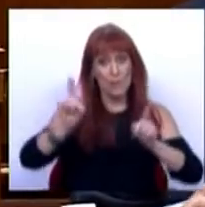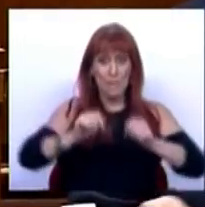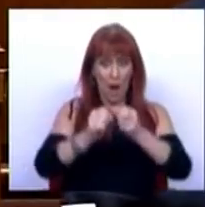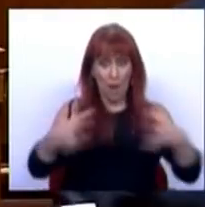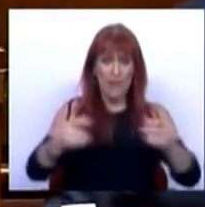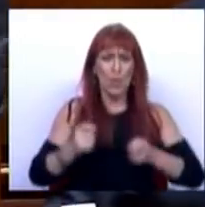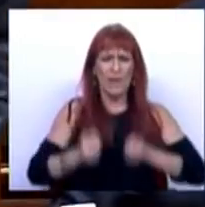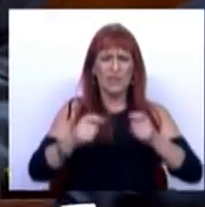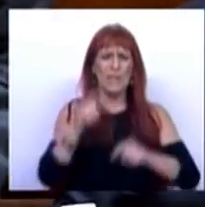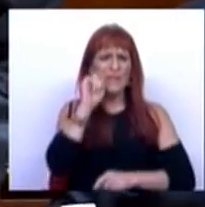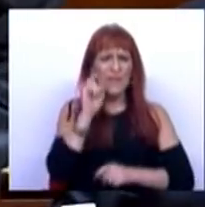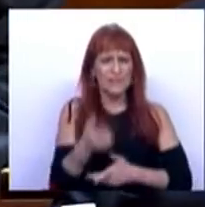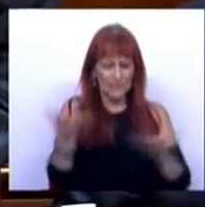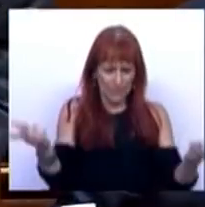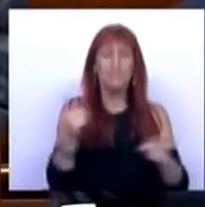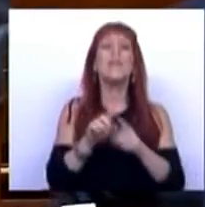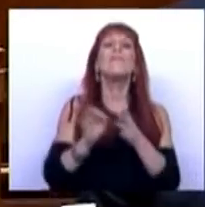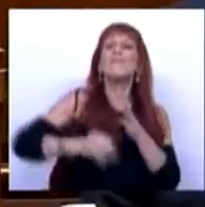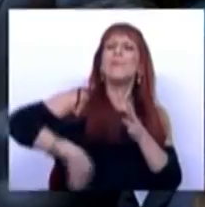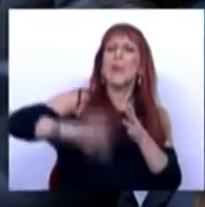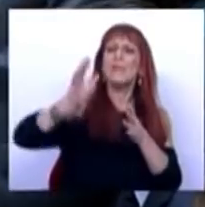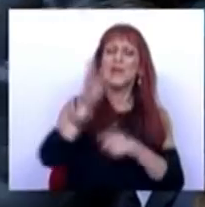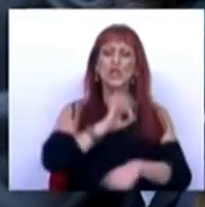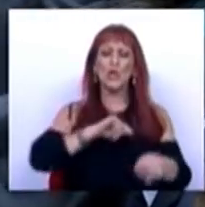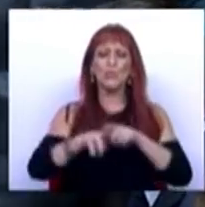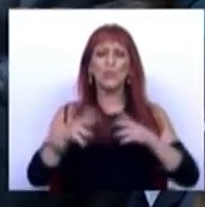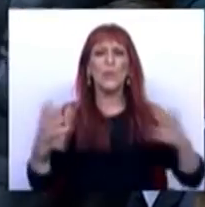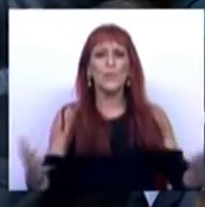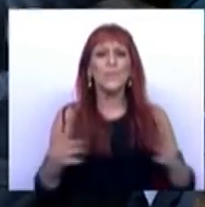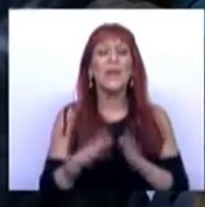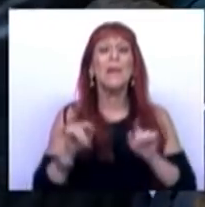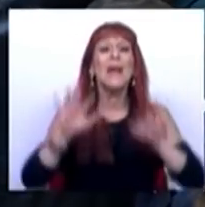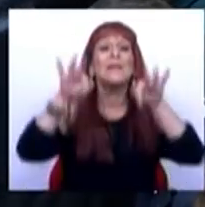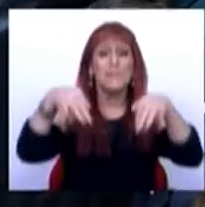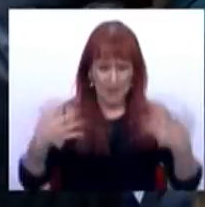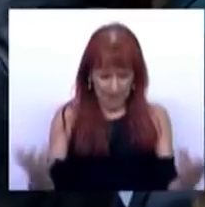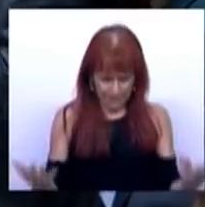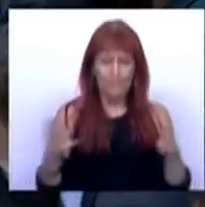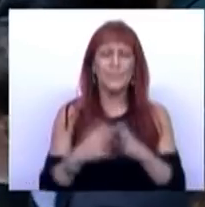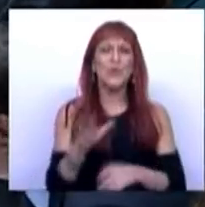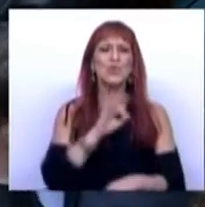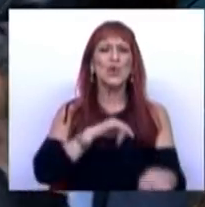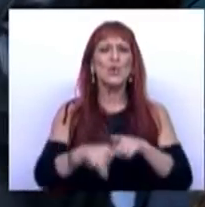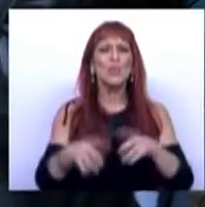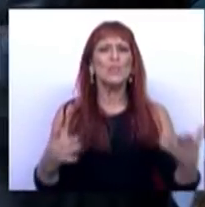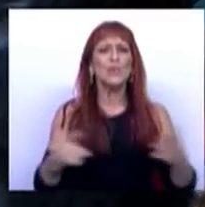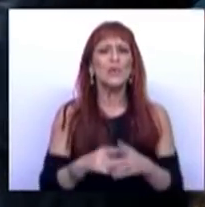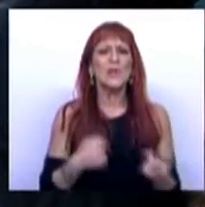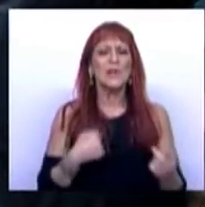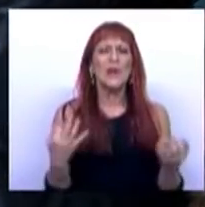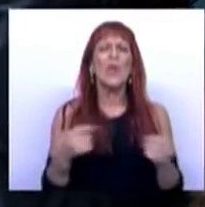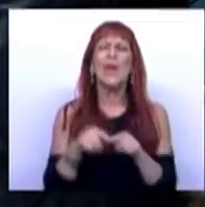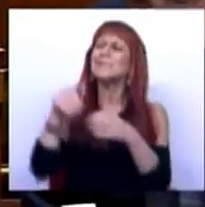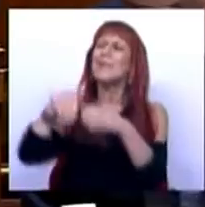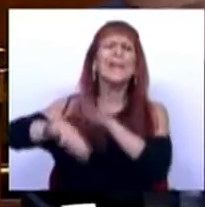aumenta o investimento em defesa. Por fim, Sr. Deputado, para terminar, o Sr. Deputado fazia parte